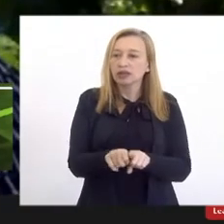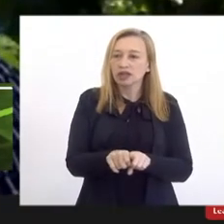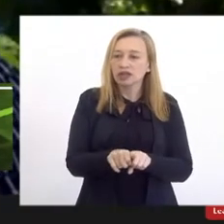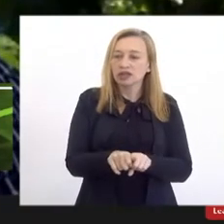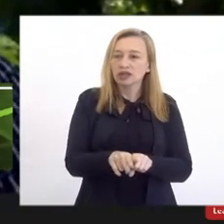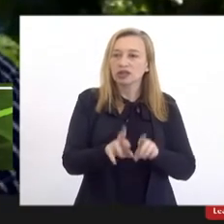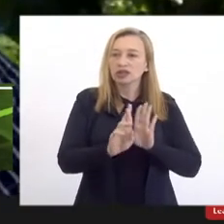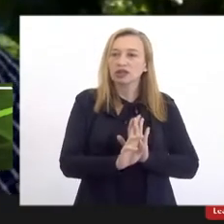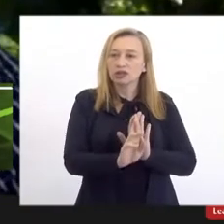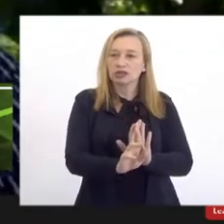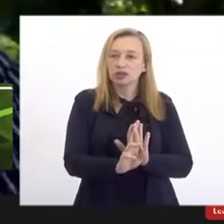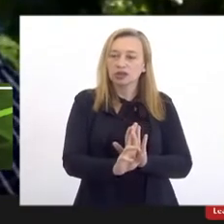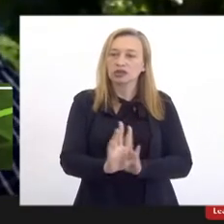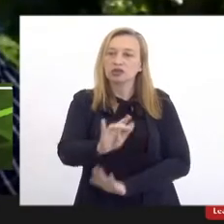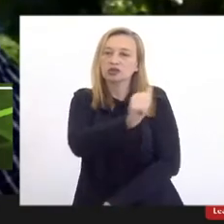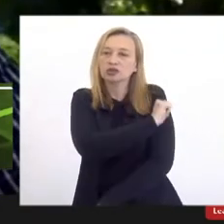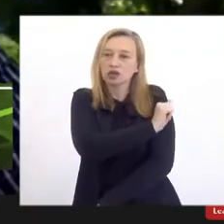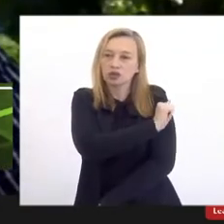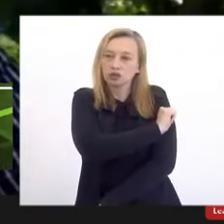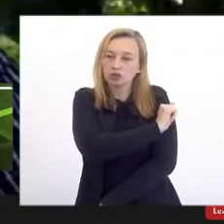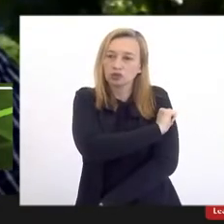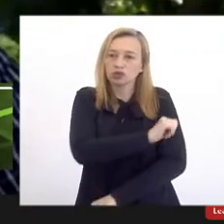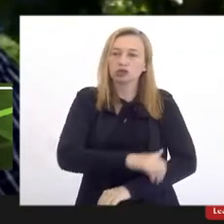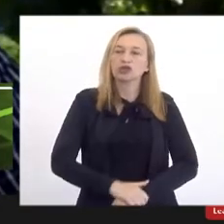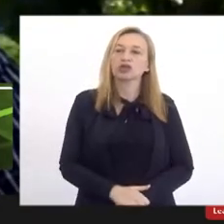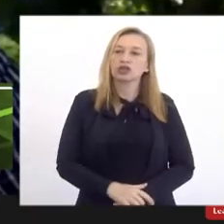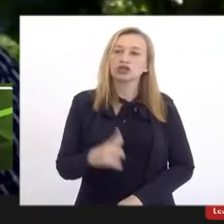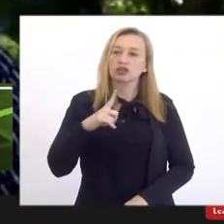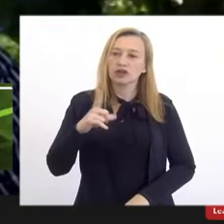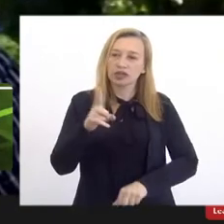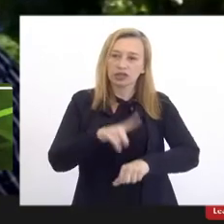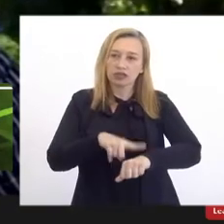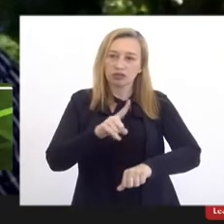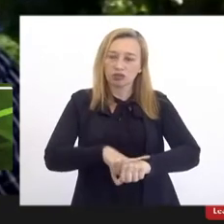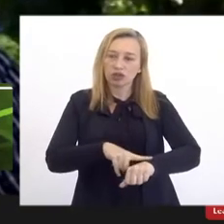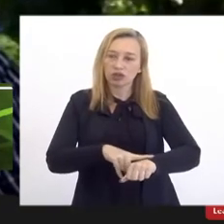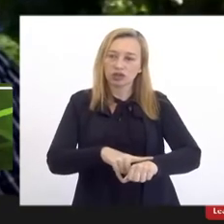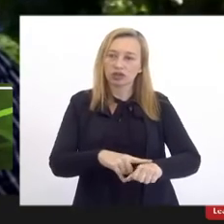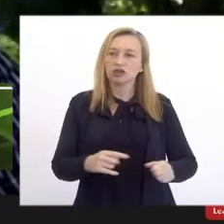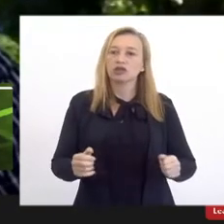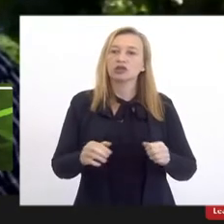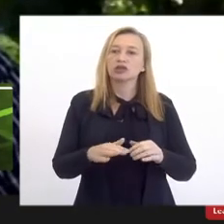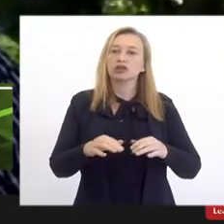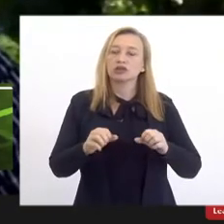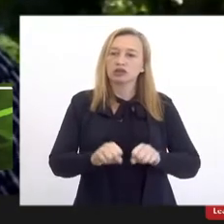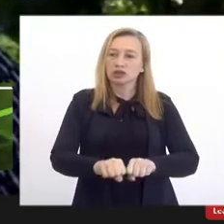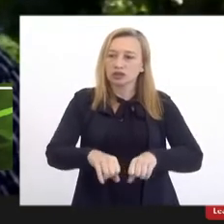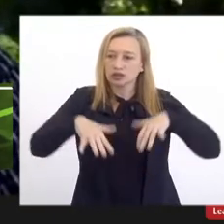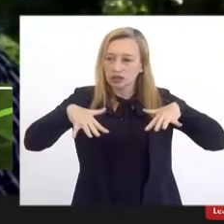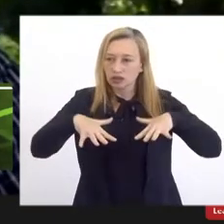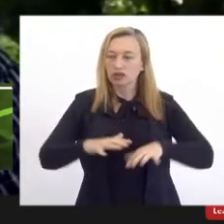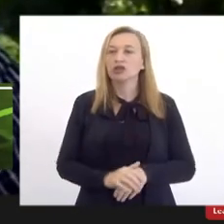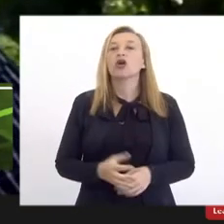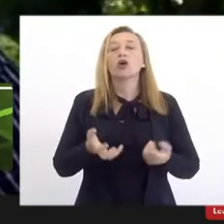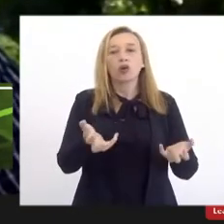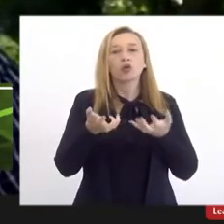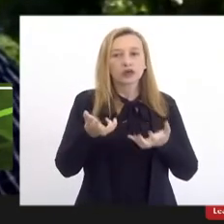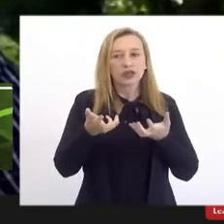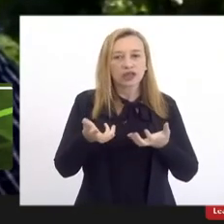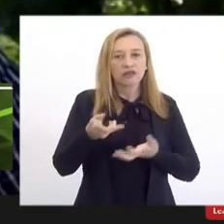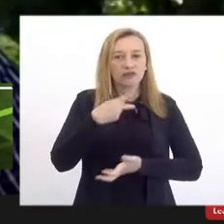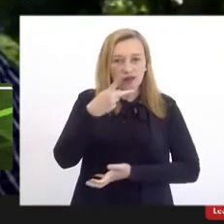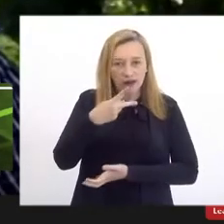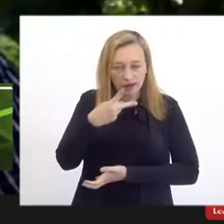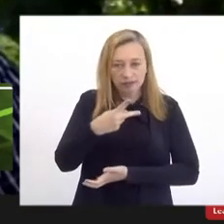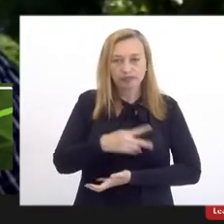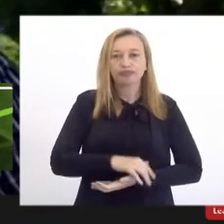representações estudantis que tiverem nesse momento participando dessa Assembleia. Bom, eu queria dizer que,